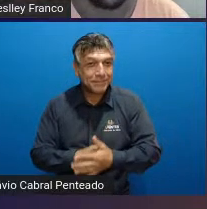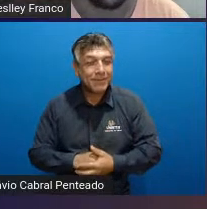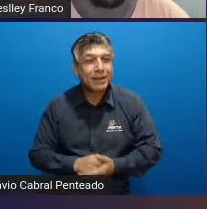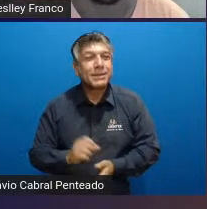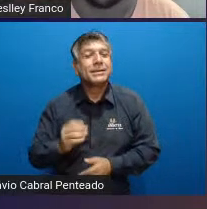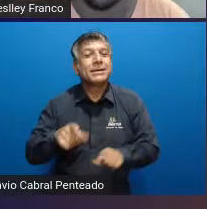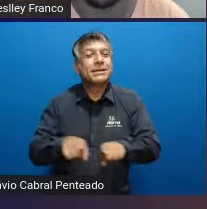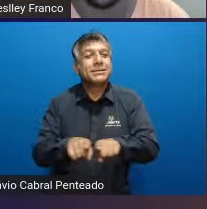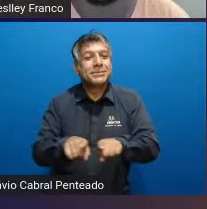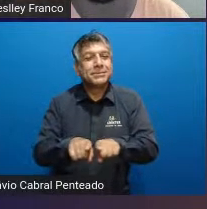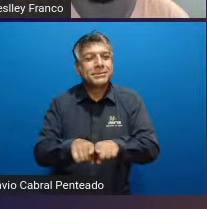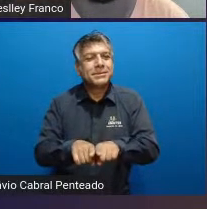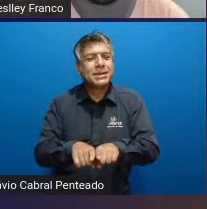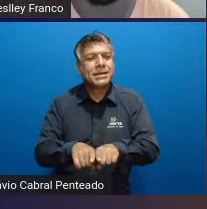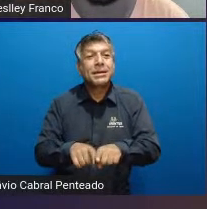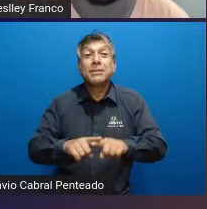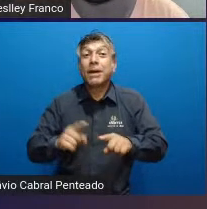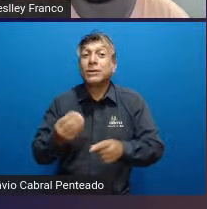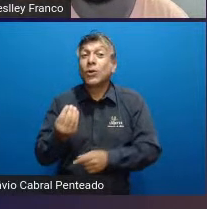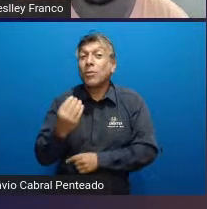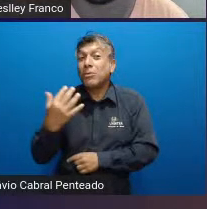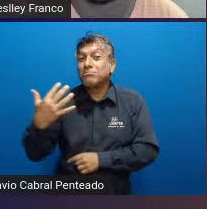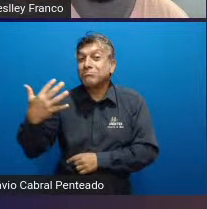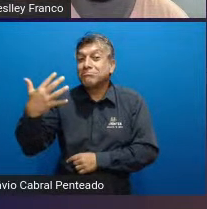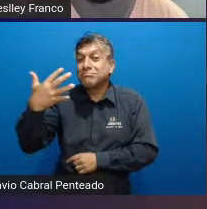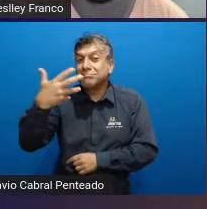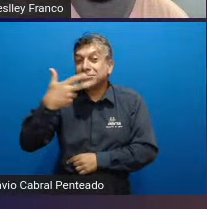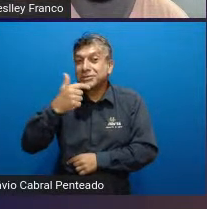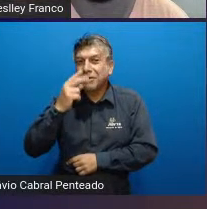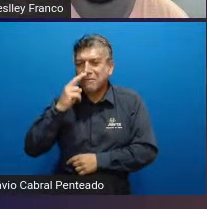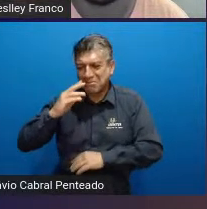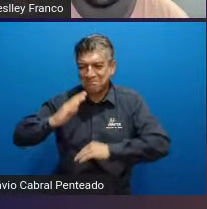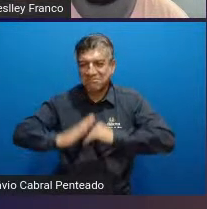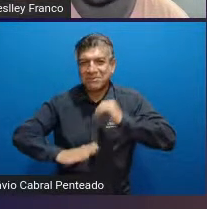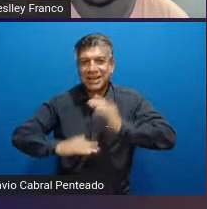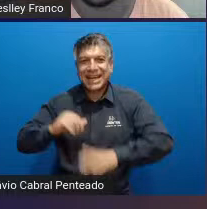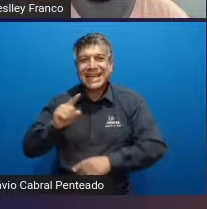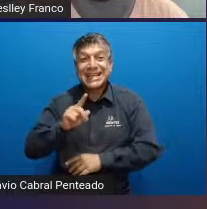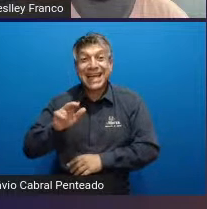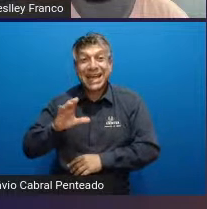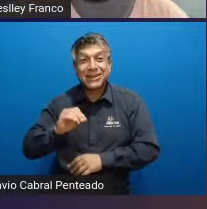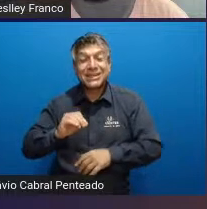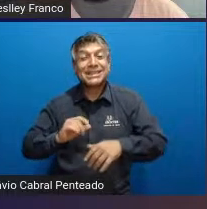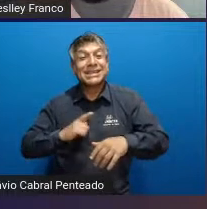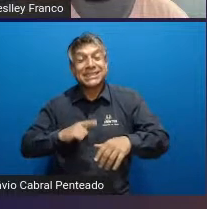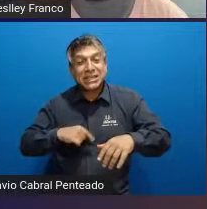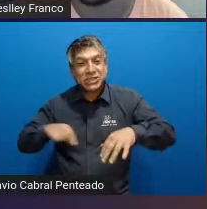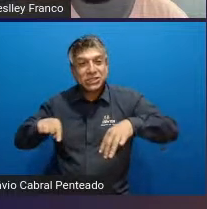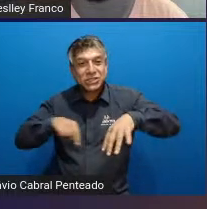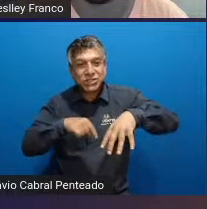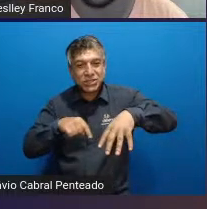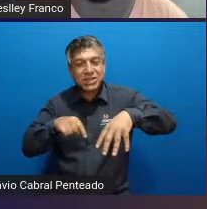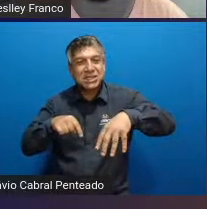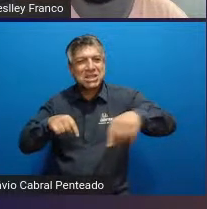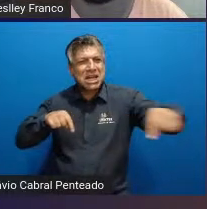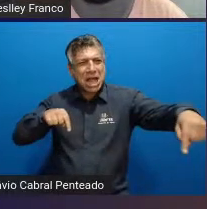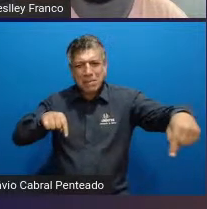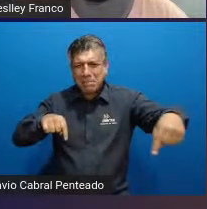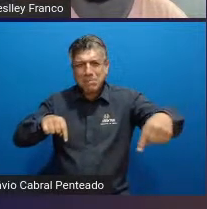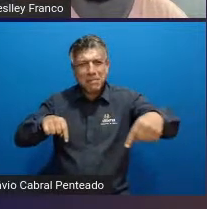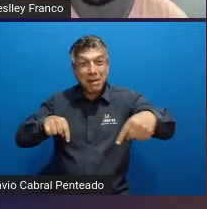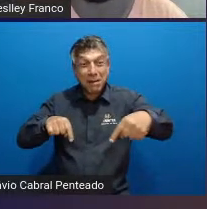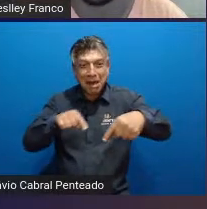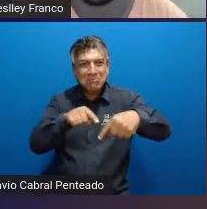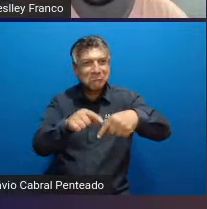coloca também mas como é belo assistir a um exímio zagueiro praticando a bela arte de neutralizar uma jogada